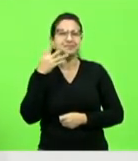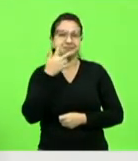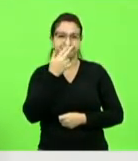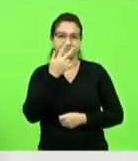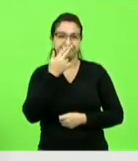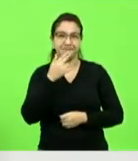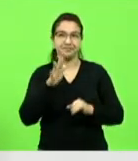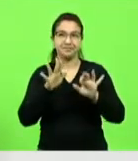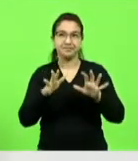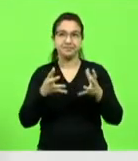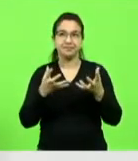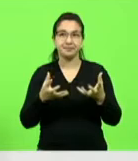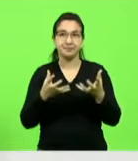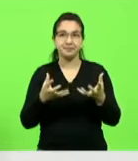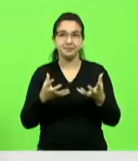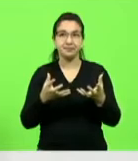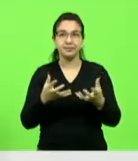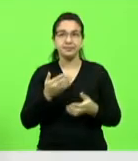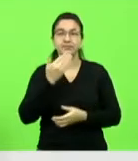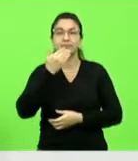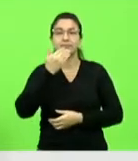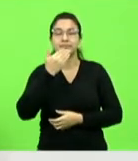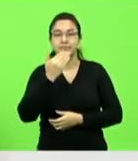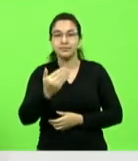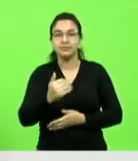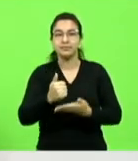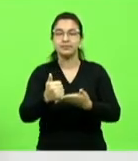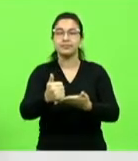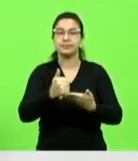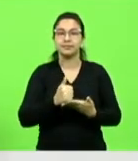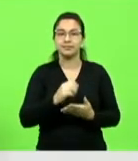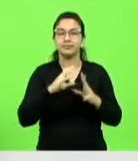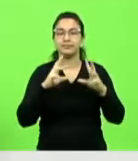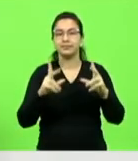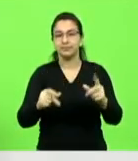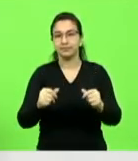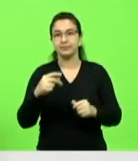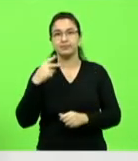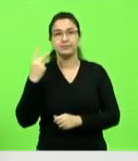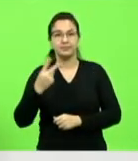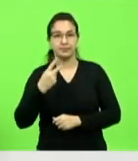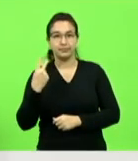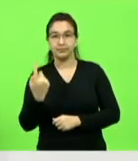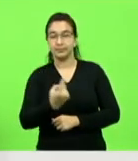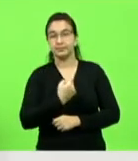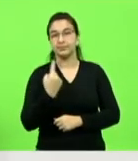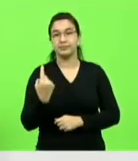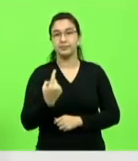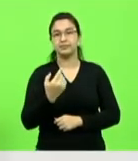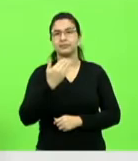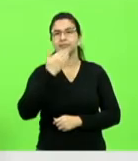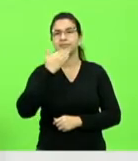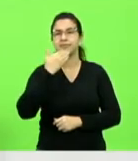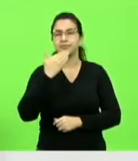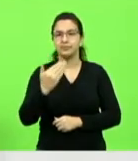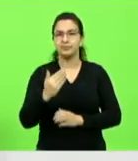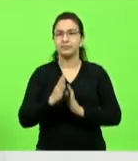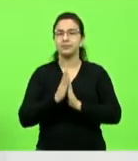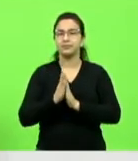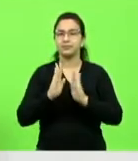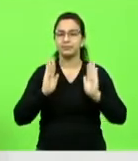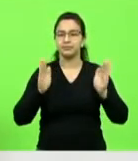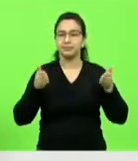pedir apoio de todos os parlamentares para que nós façamos um apelo ao nosso fórum